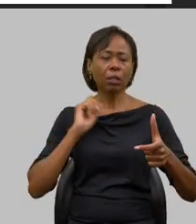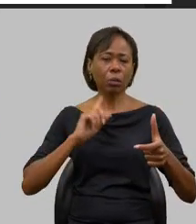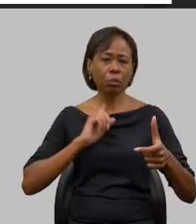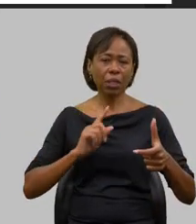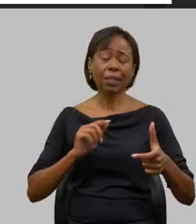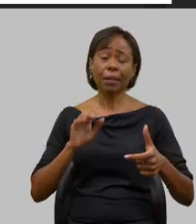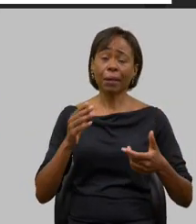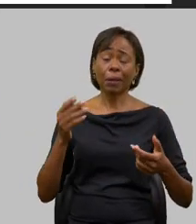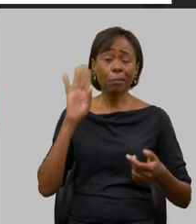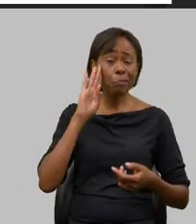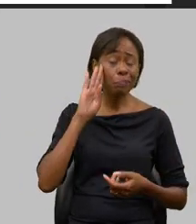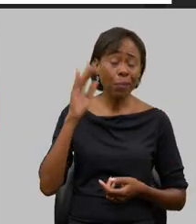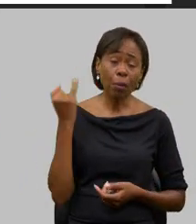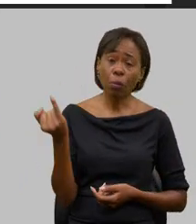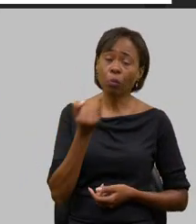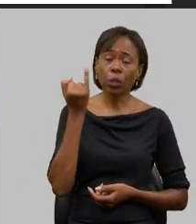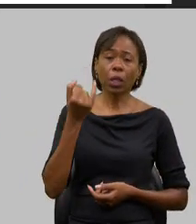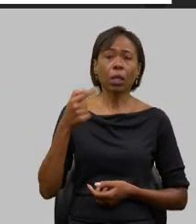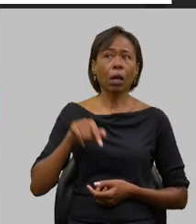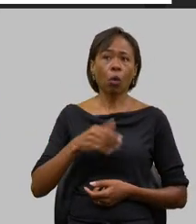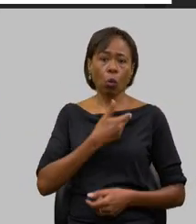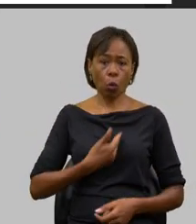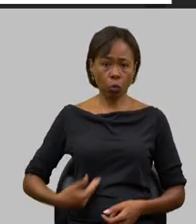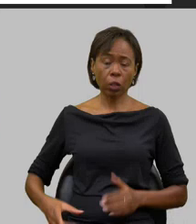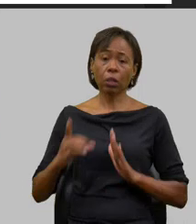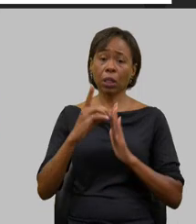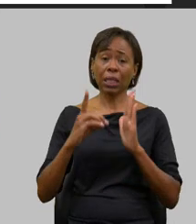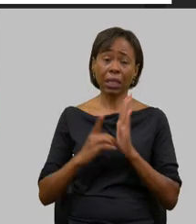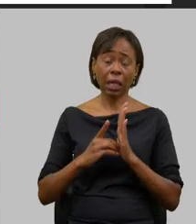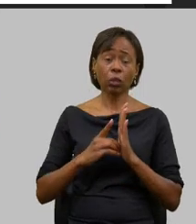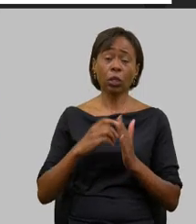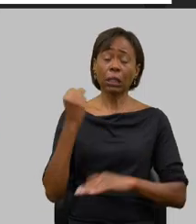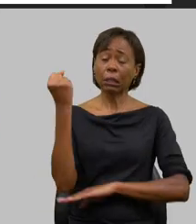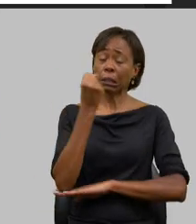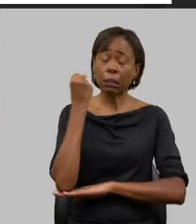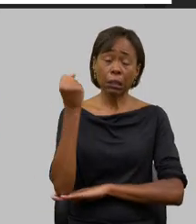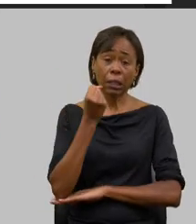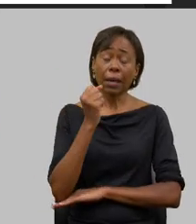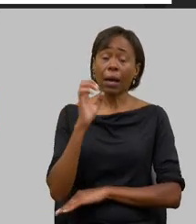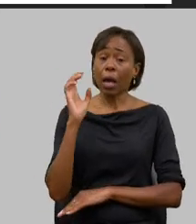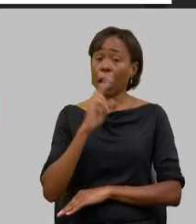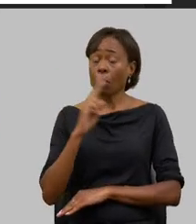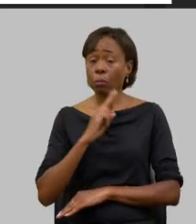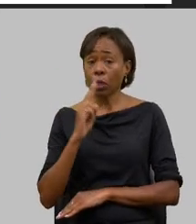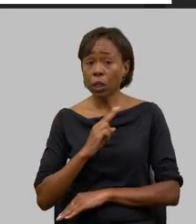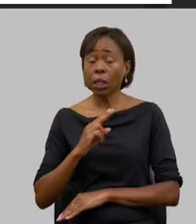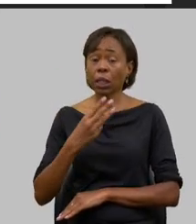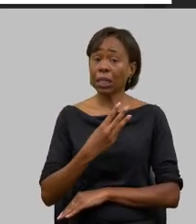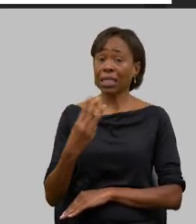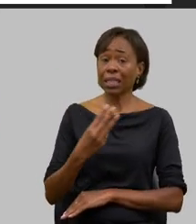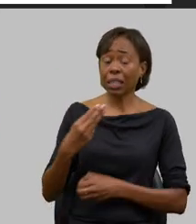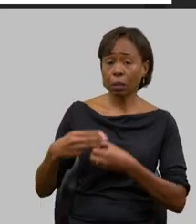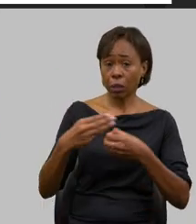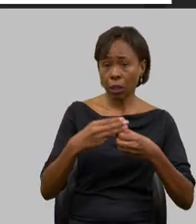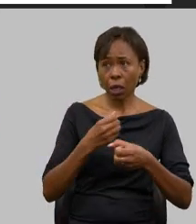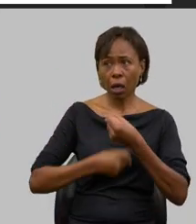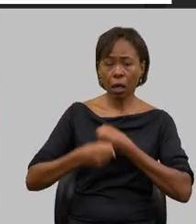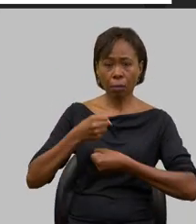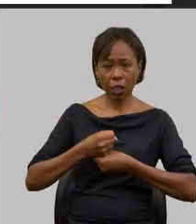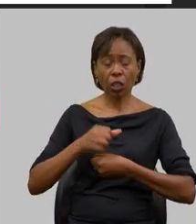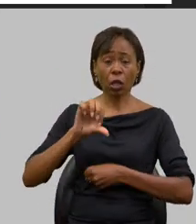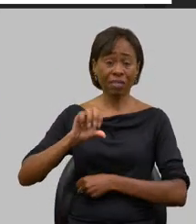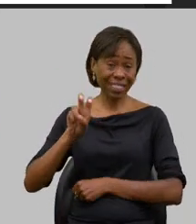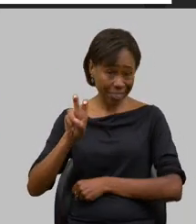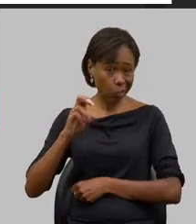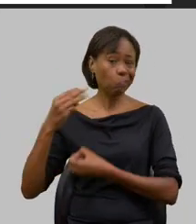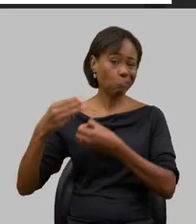governador hoje publicou decreto de emergência de seca em 35 municípios ano passado nós chegamos a 95 municípios então essa